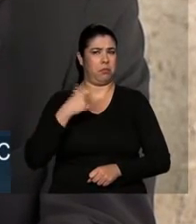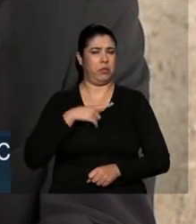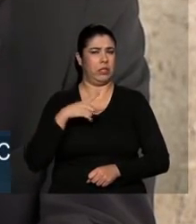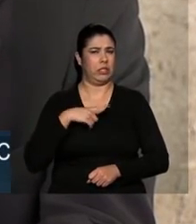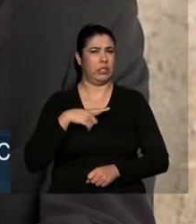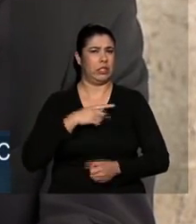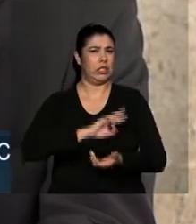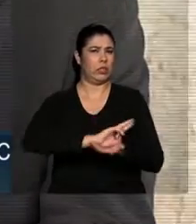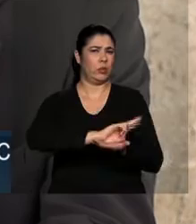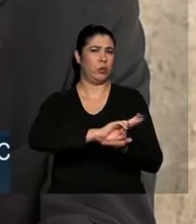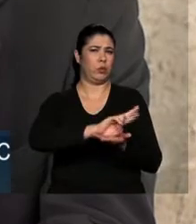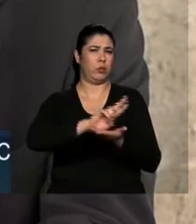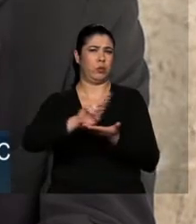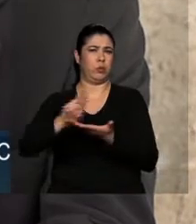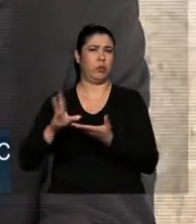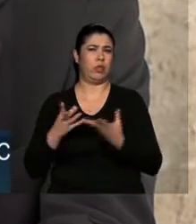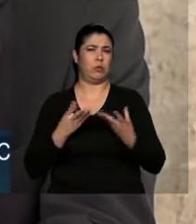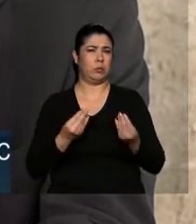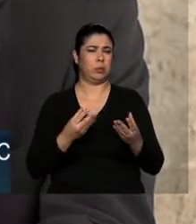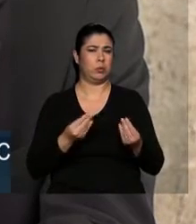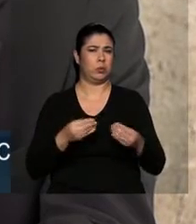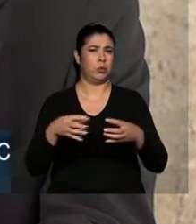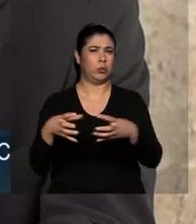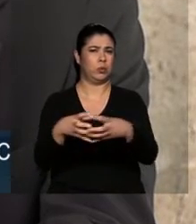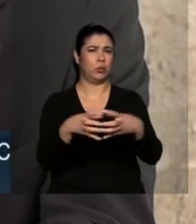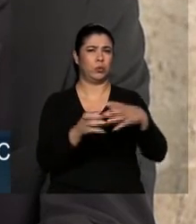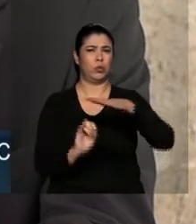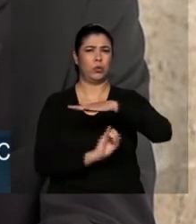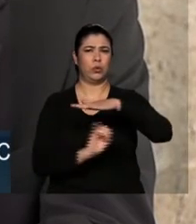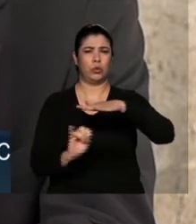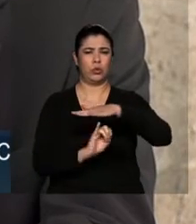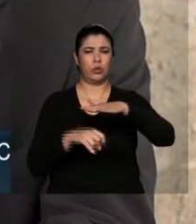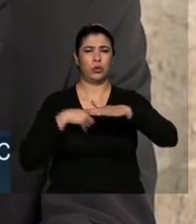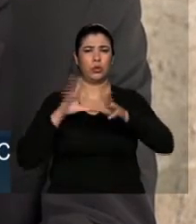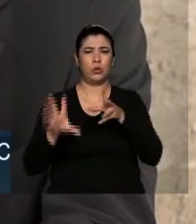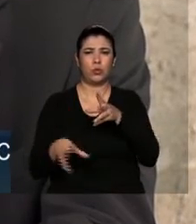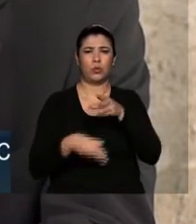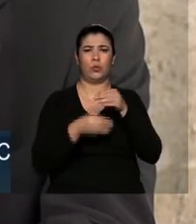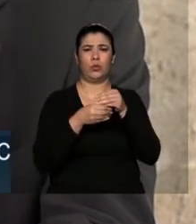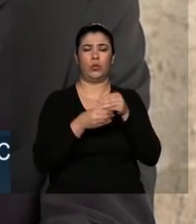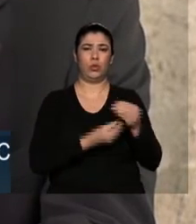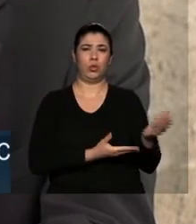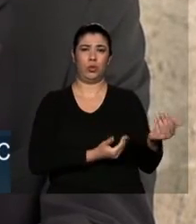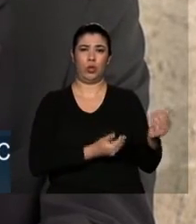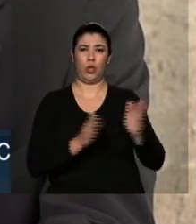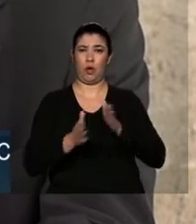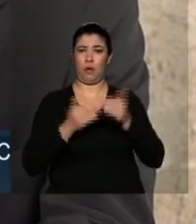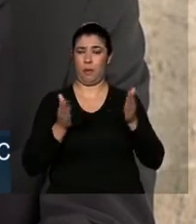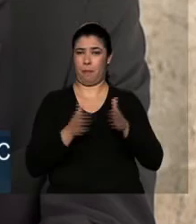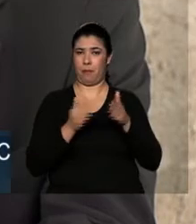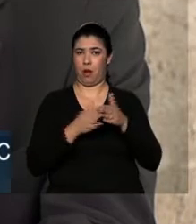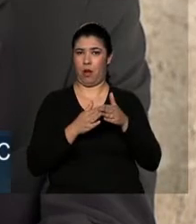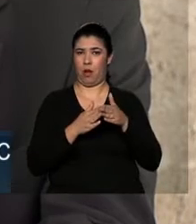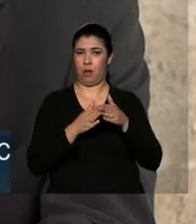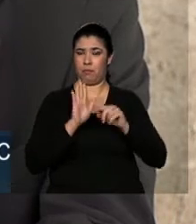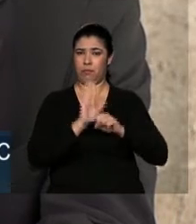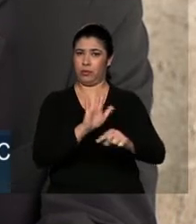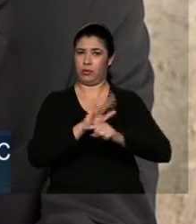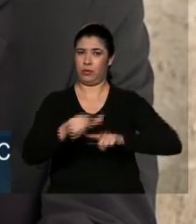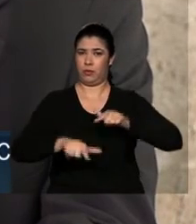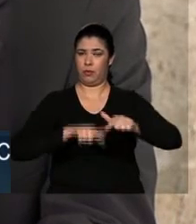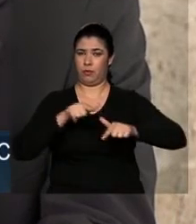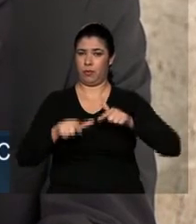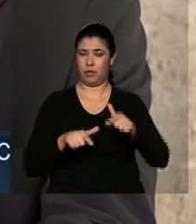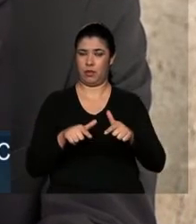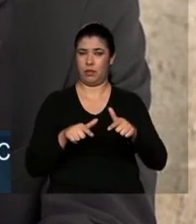centenas de entidades às quais congregavam jovens pobres e os colocavam no trabalho. Faziam-no,